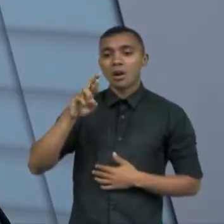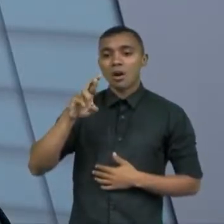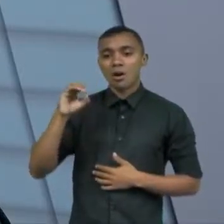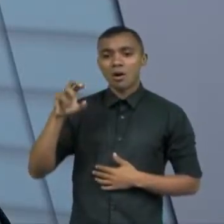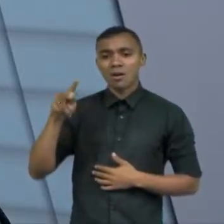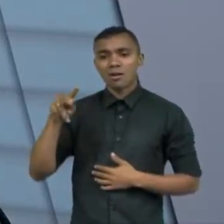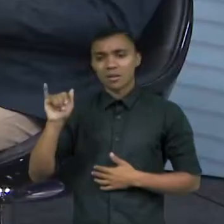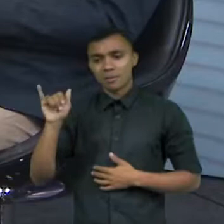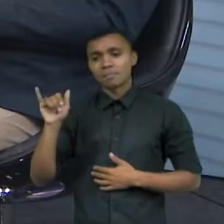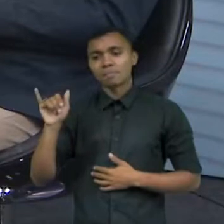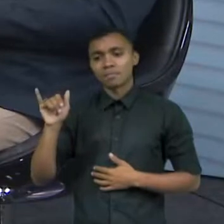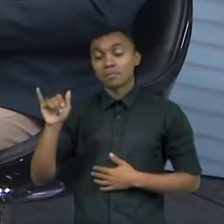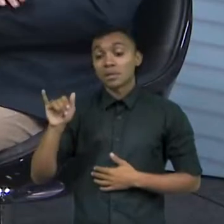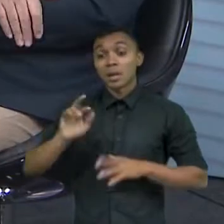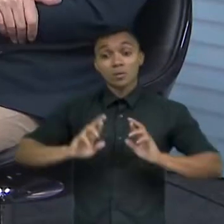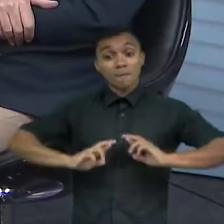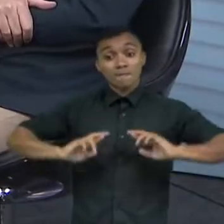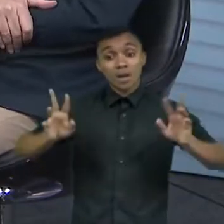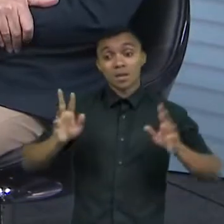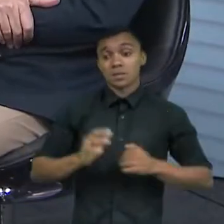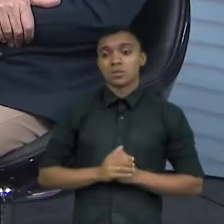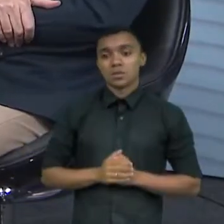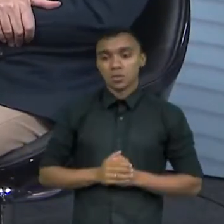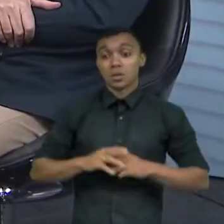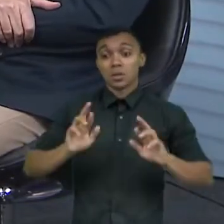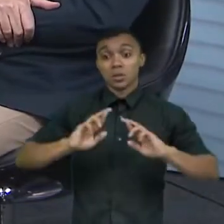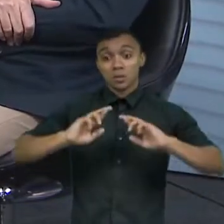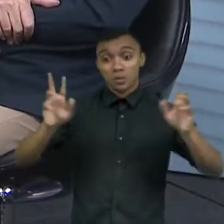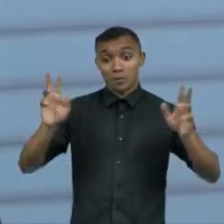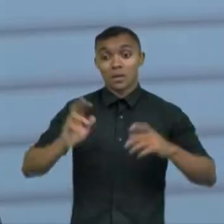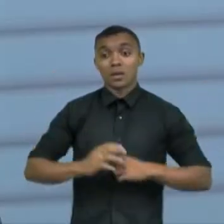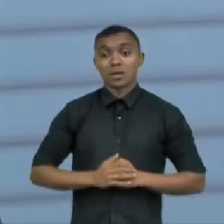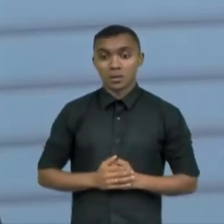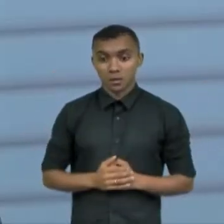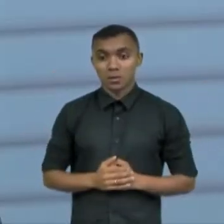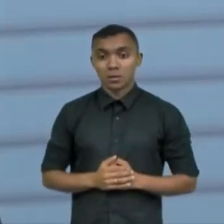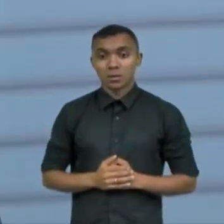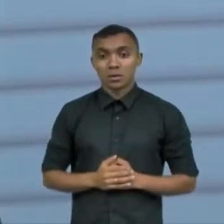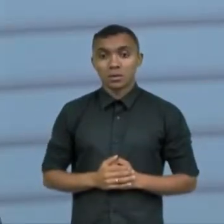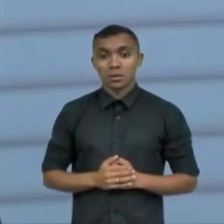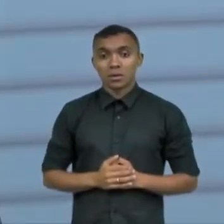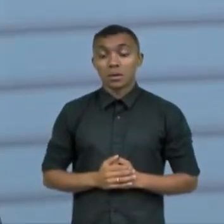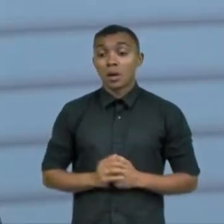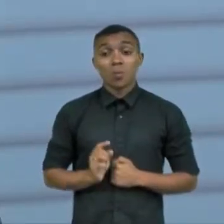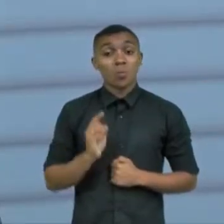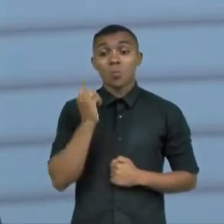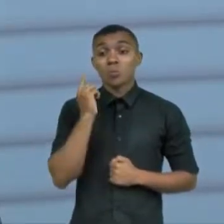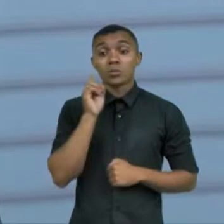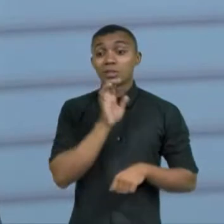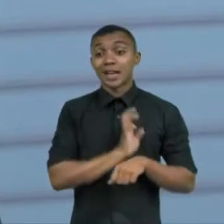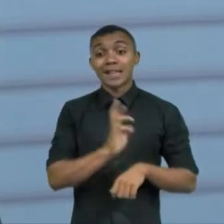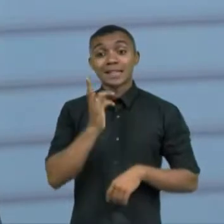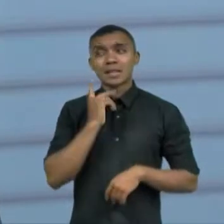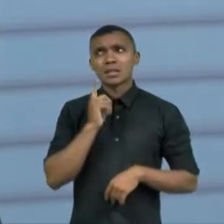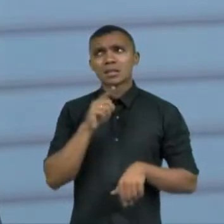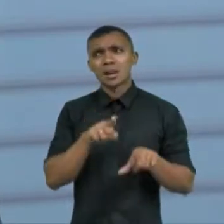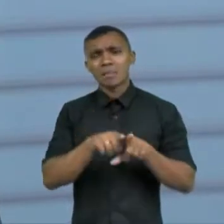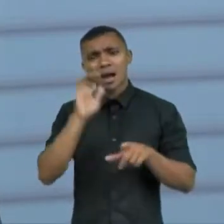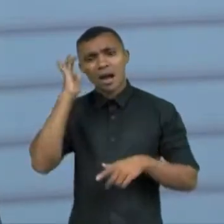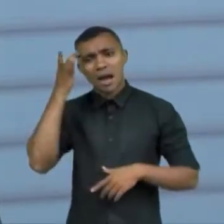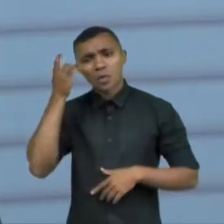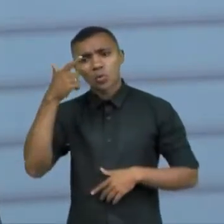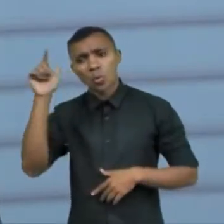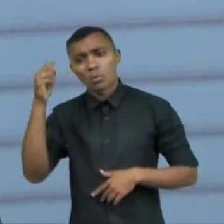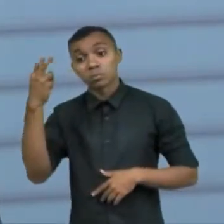o primeiro caso diagnosticado aqui isso justamente então depois dela só tem outro caso aqui no Ceará mas até lá